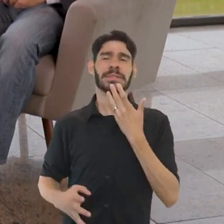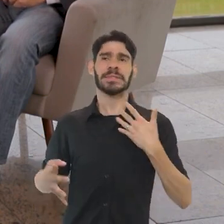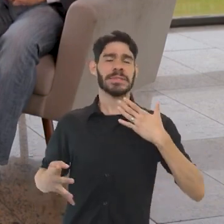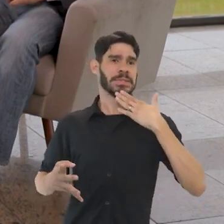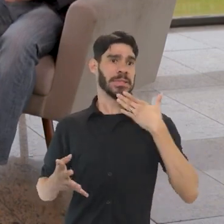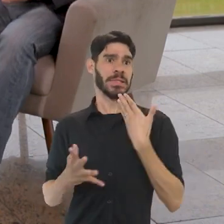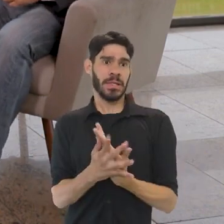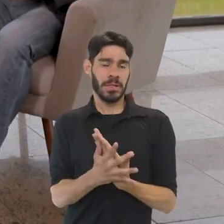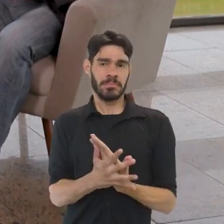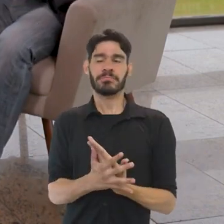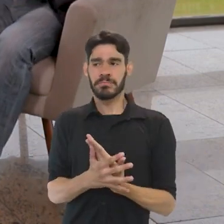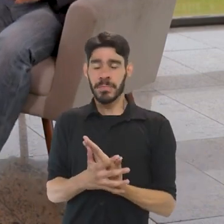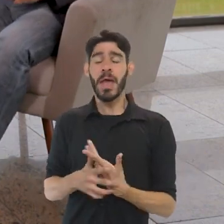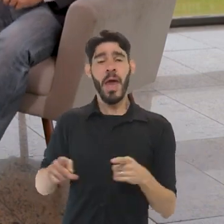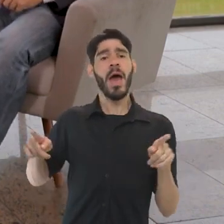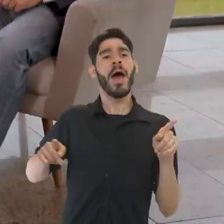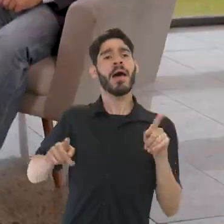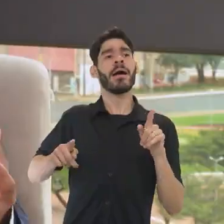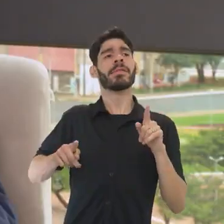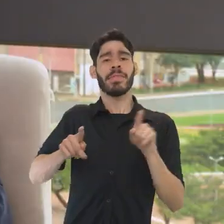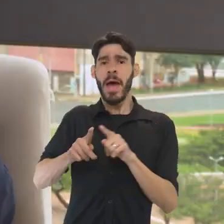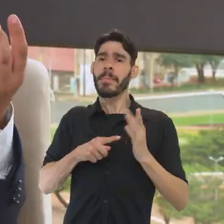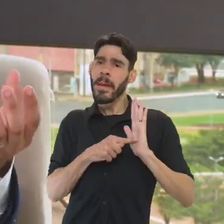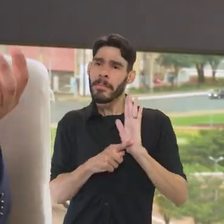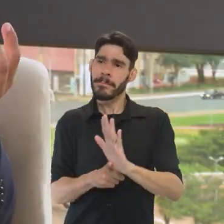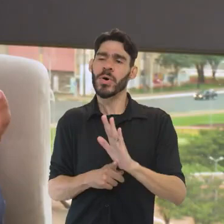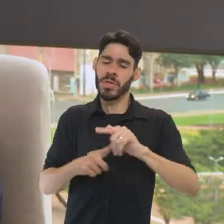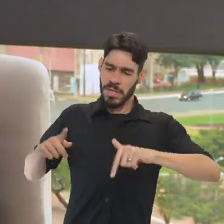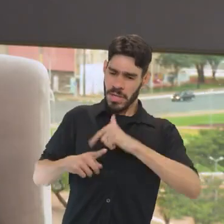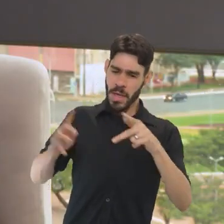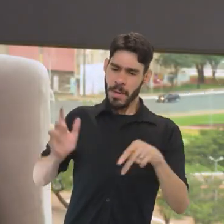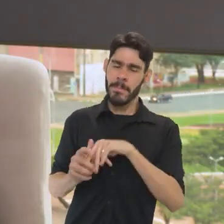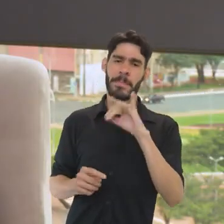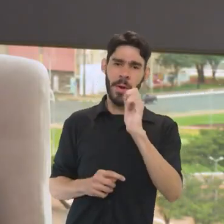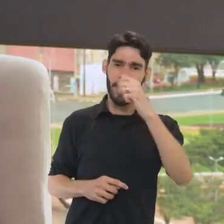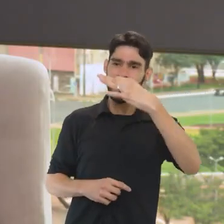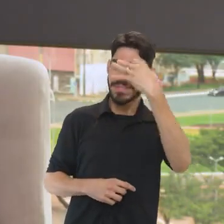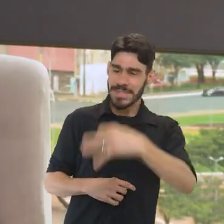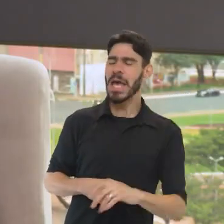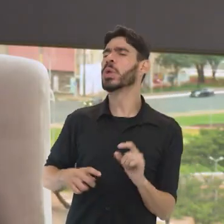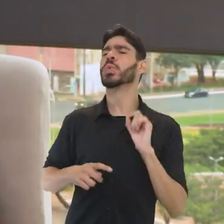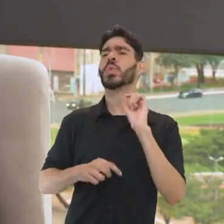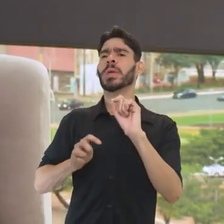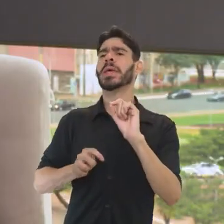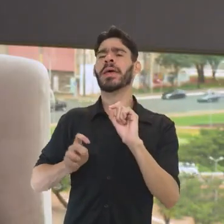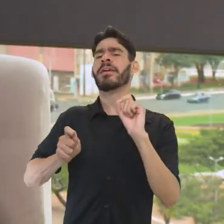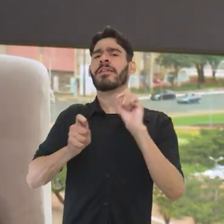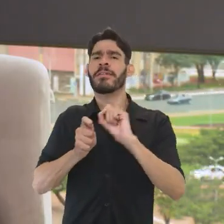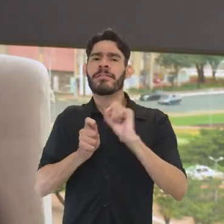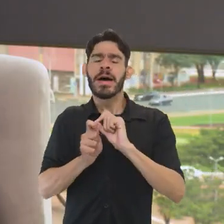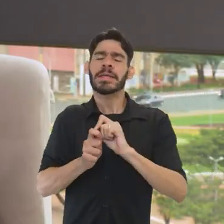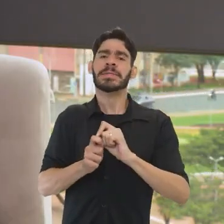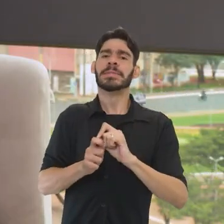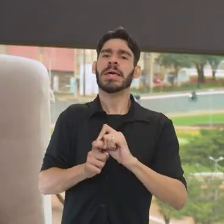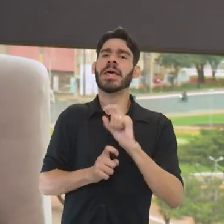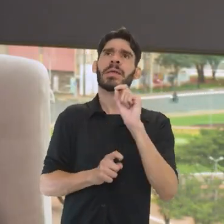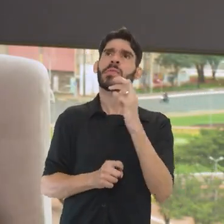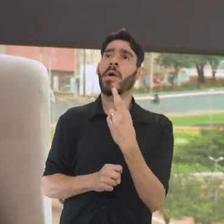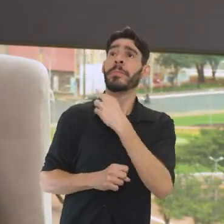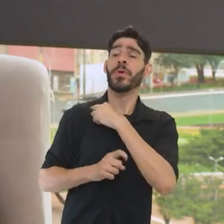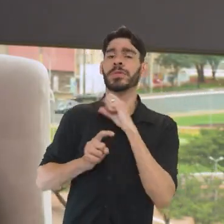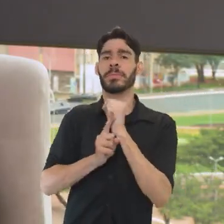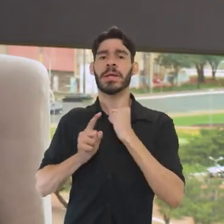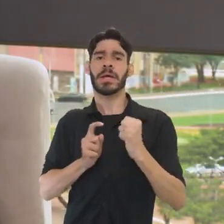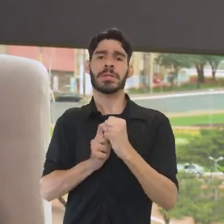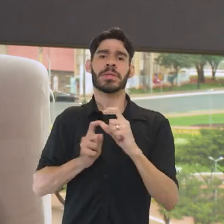estarecedor... Até para mostrar o trabalho do IPHAN, Exato. Para que serve o Instituto do Patrimônio Histórico Artístico Nacional? O que ele faz? Qual é o seu papel social?